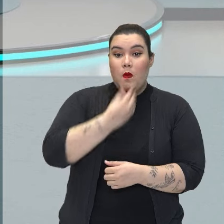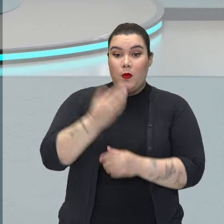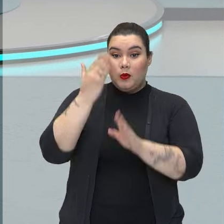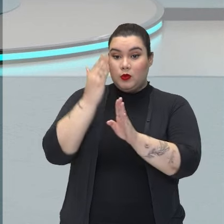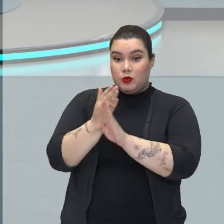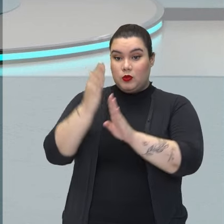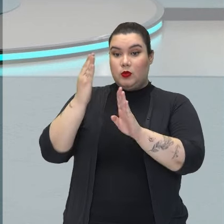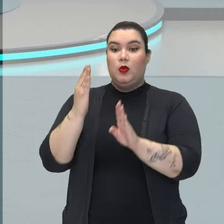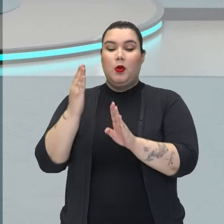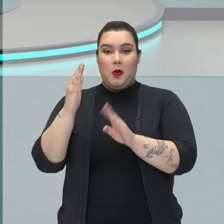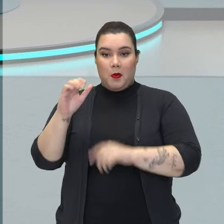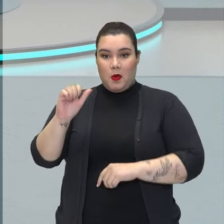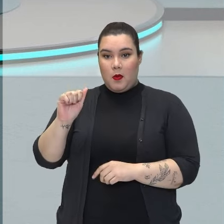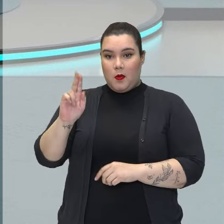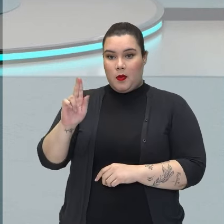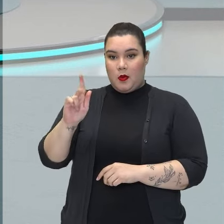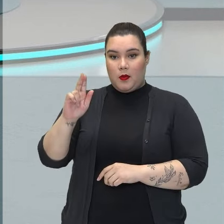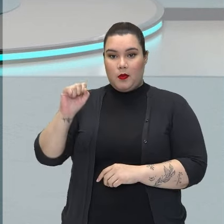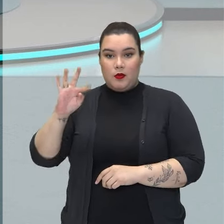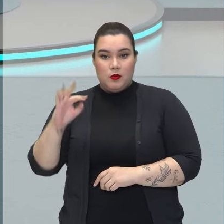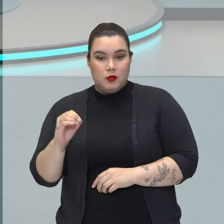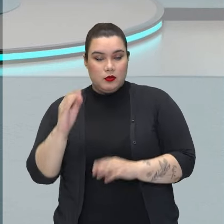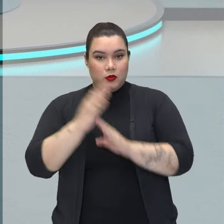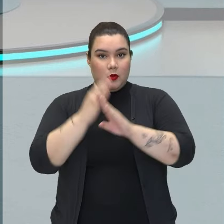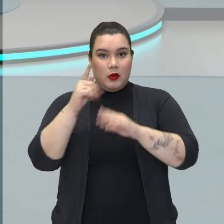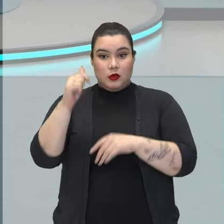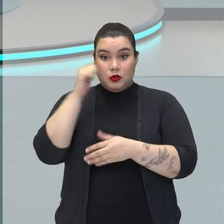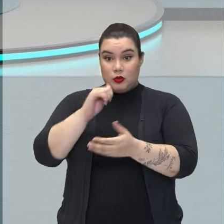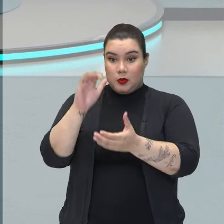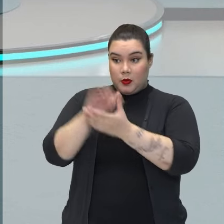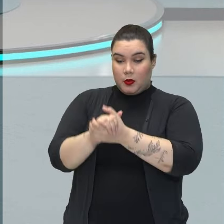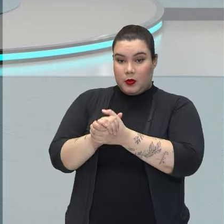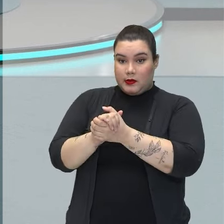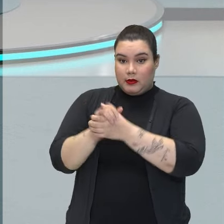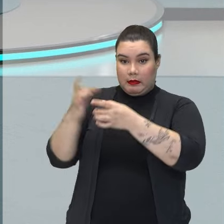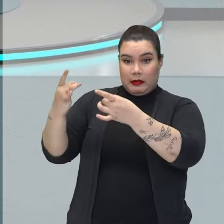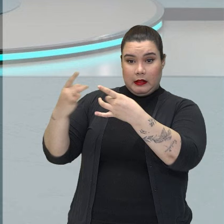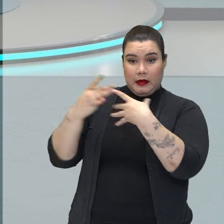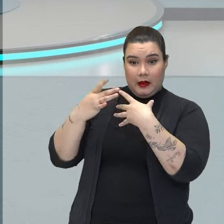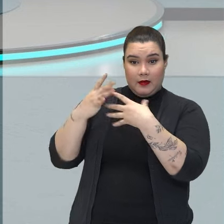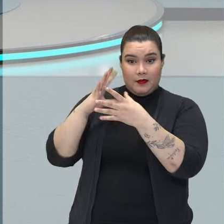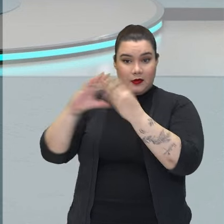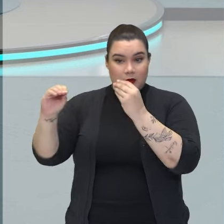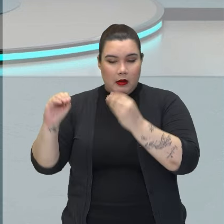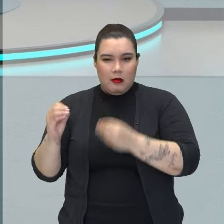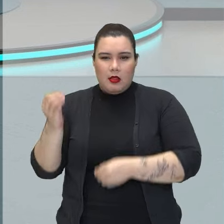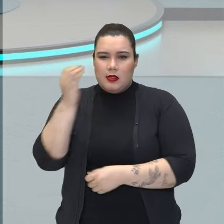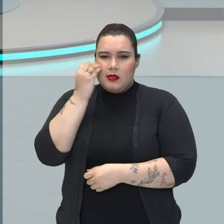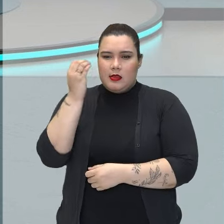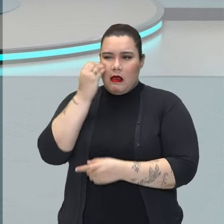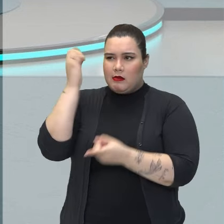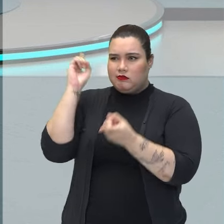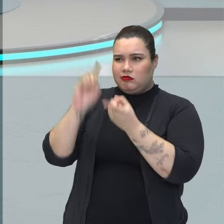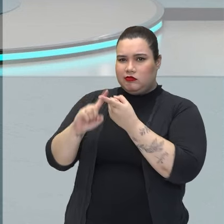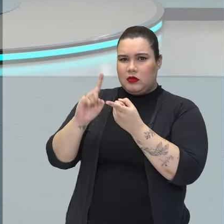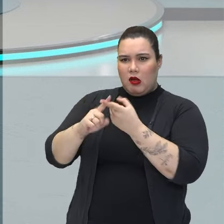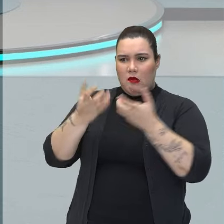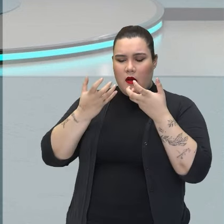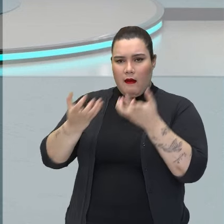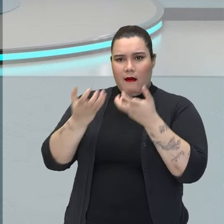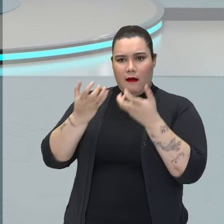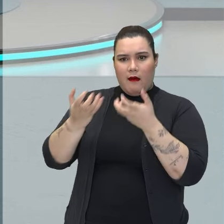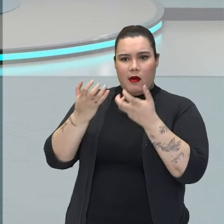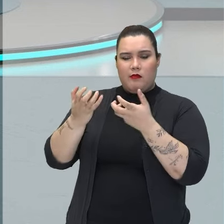que ele fugiu, que a esposa fugiu, ele vai tentar ali uma vingança, ele quer matar a esposa.